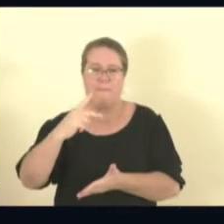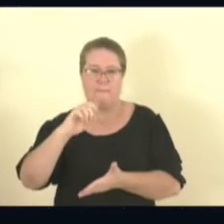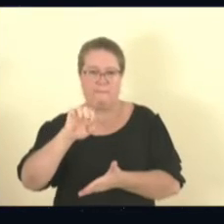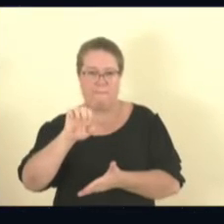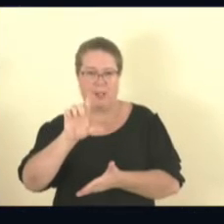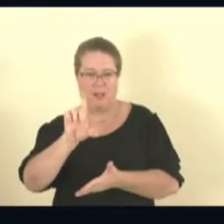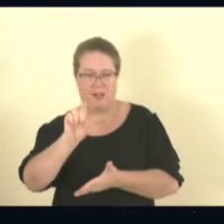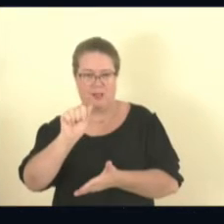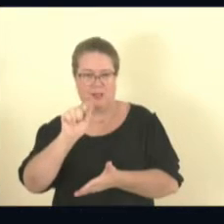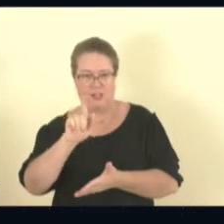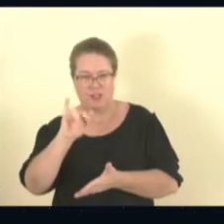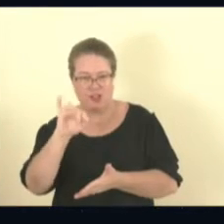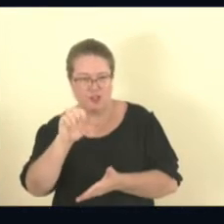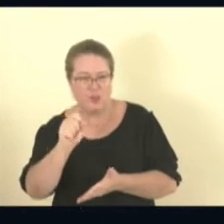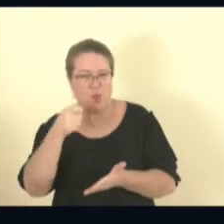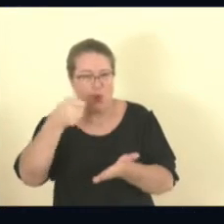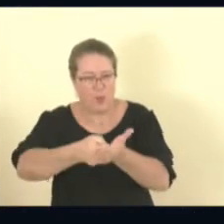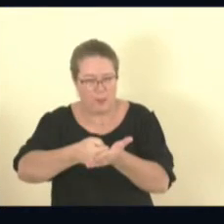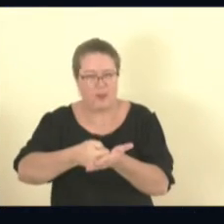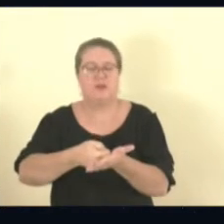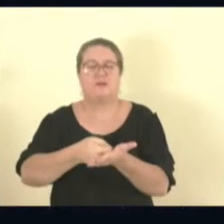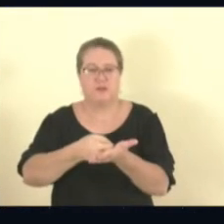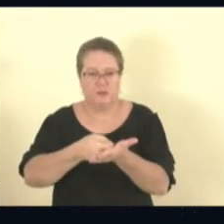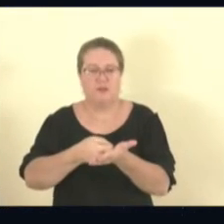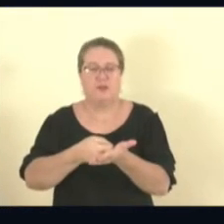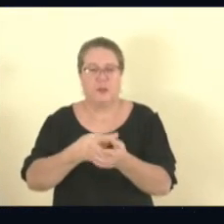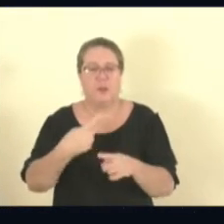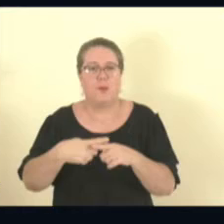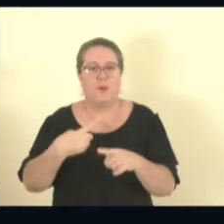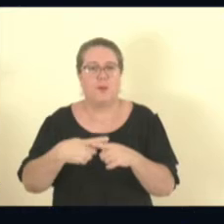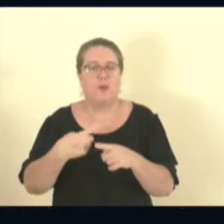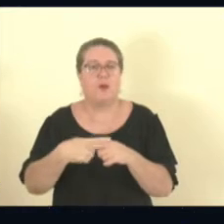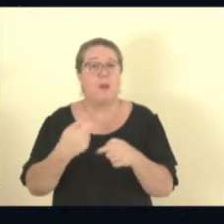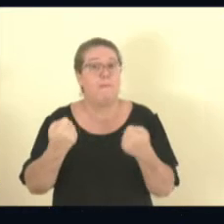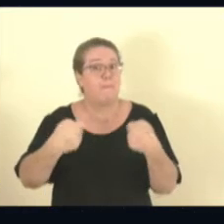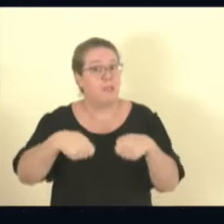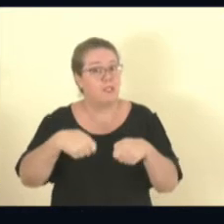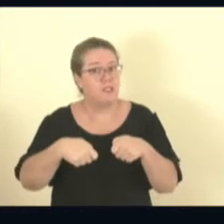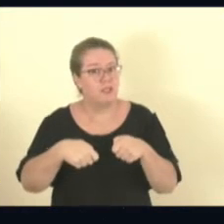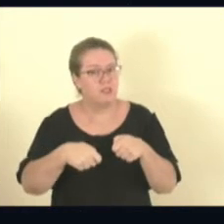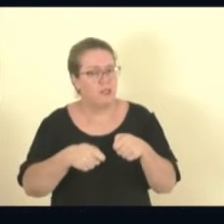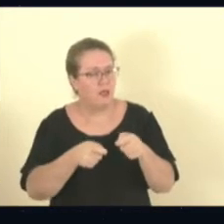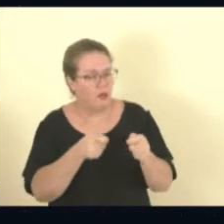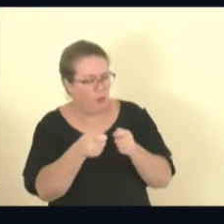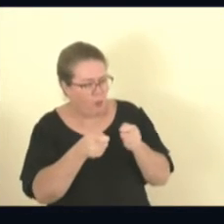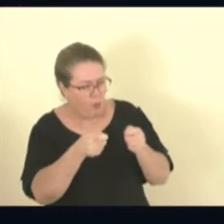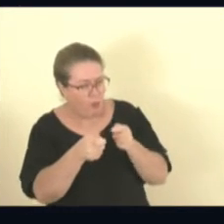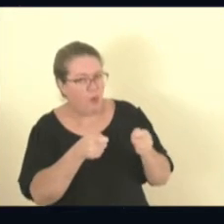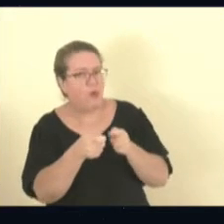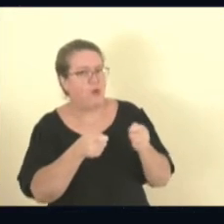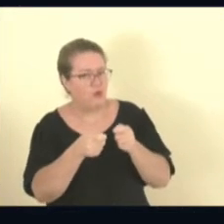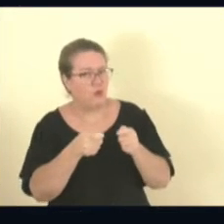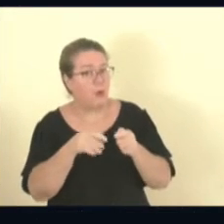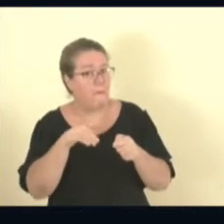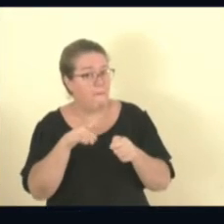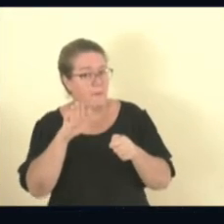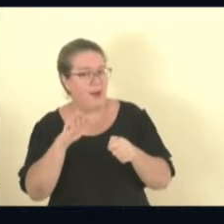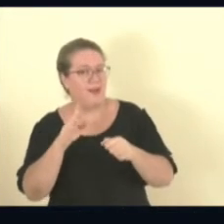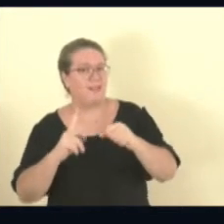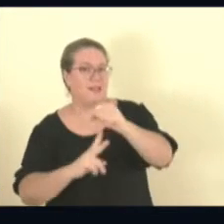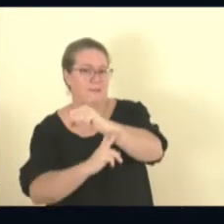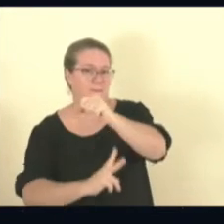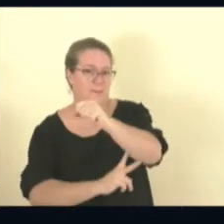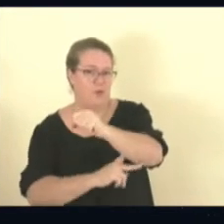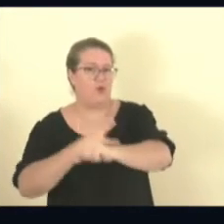retirada da cobrança do pedágio, mas a gente precisa de uma fiscalização efetiva na terceira ponte. Ontem mesmo,